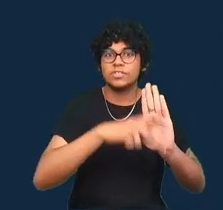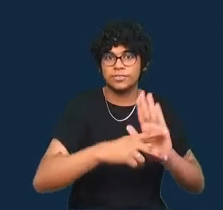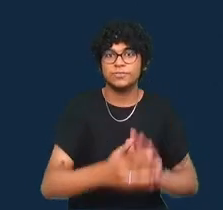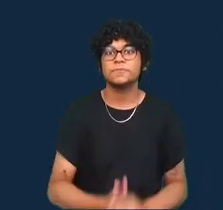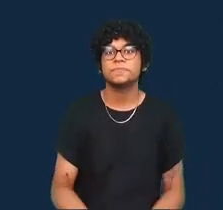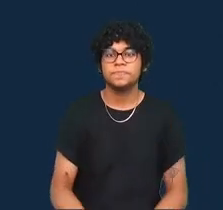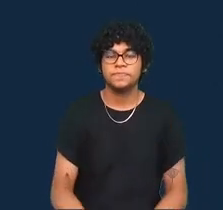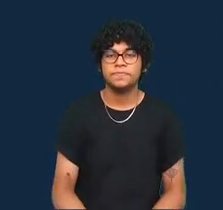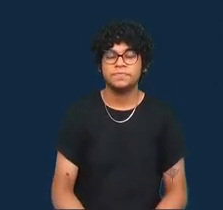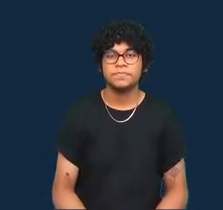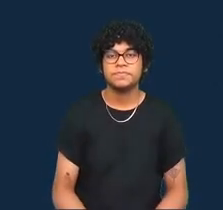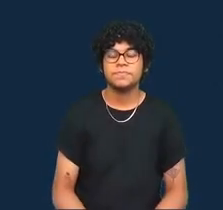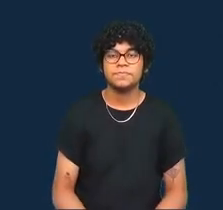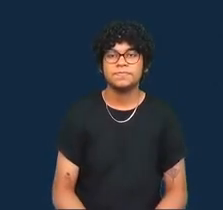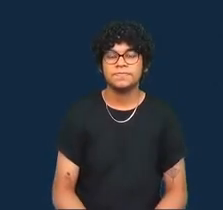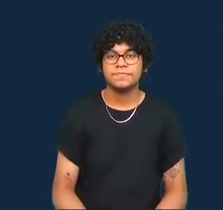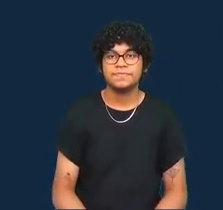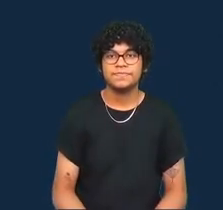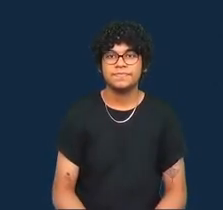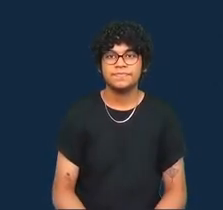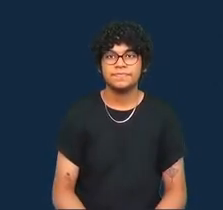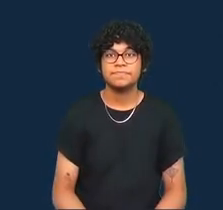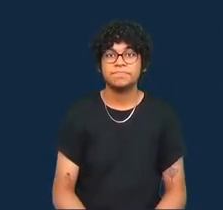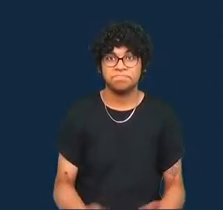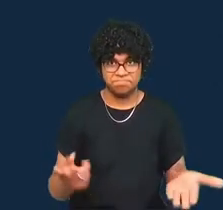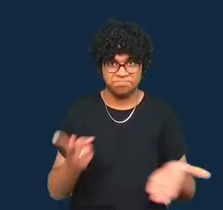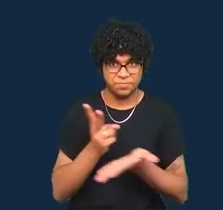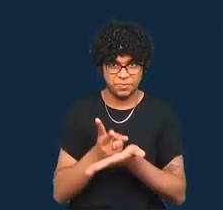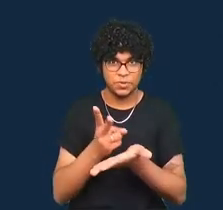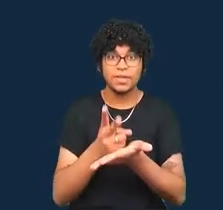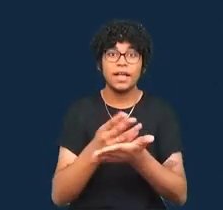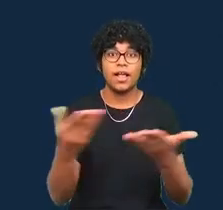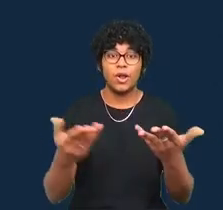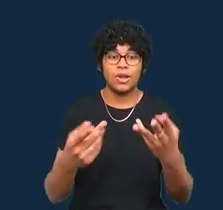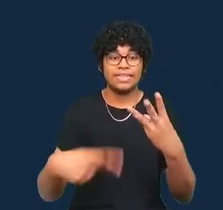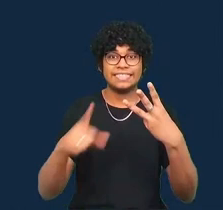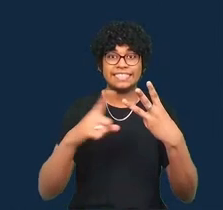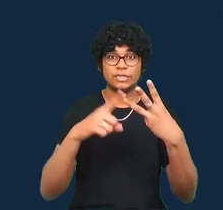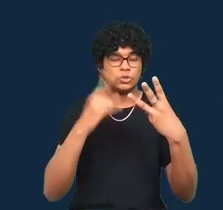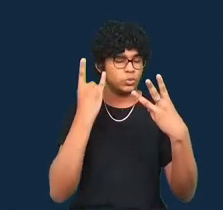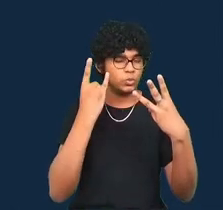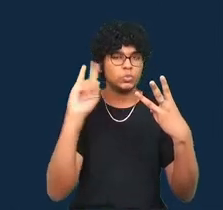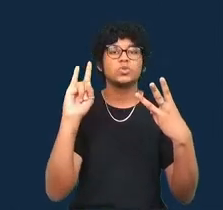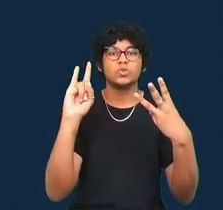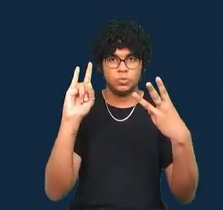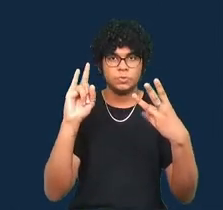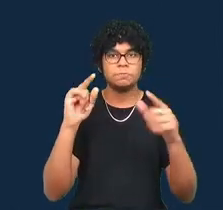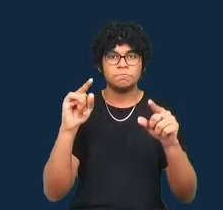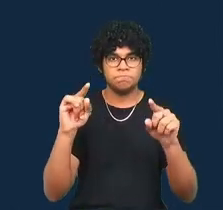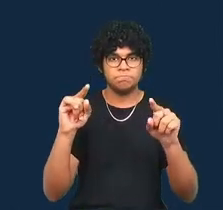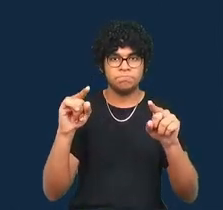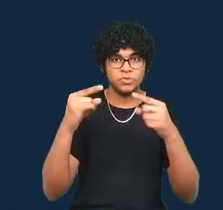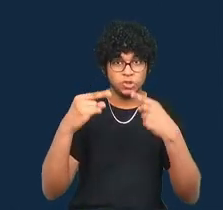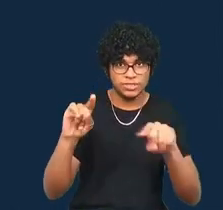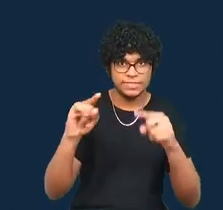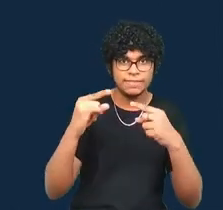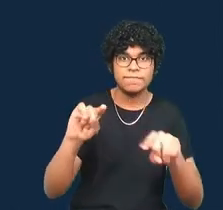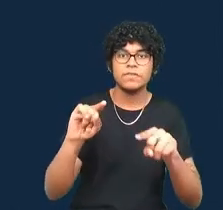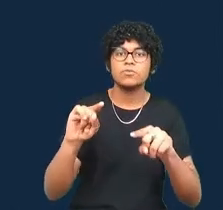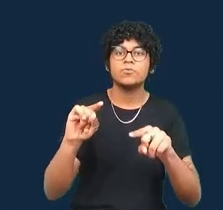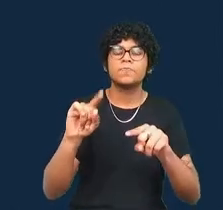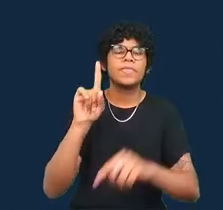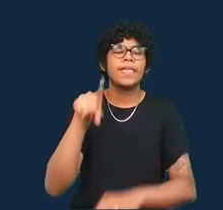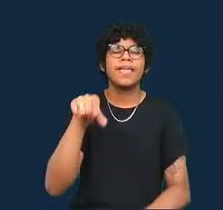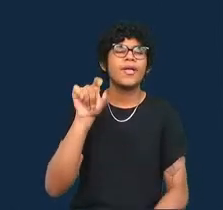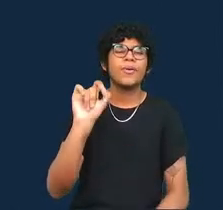Bom, seguindo adiante ao último desafio o último desafio sobre o qual eu falarei